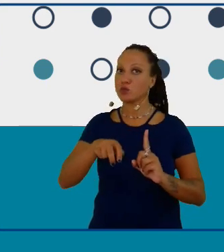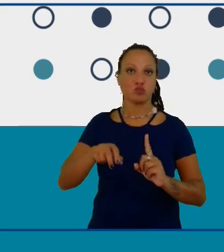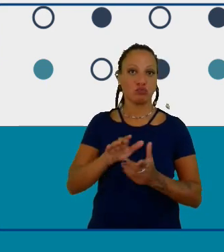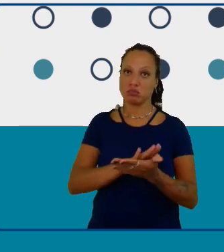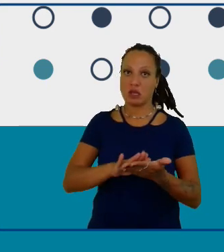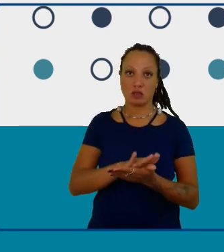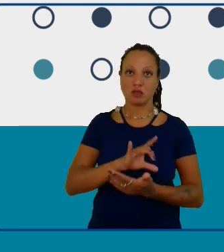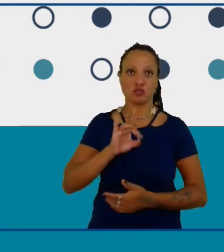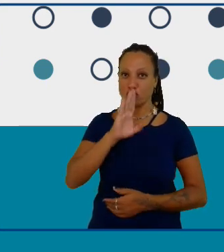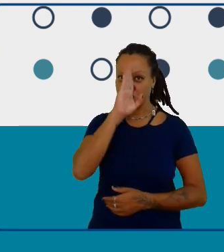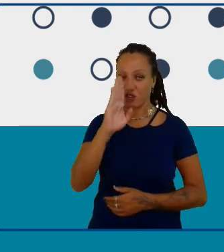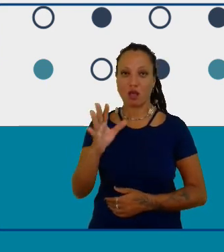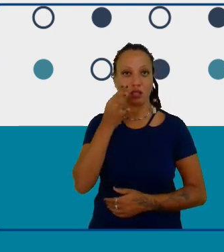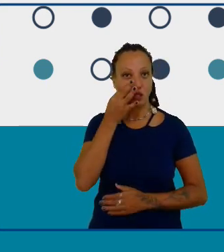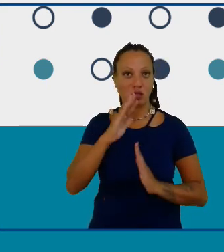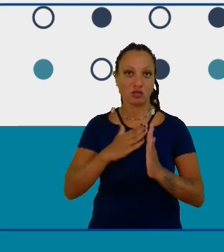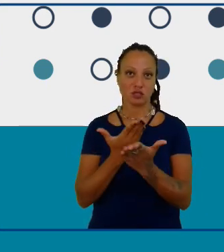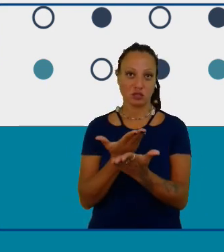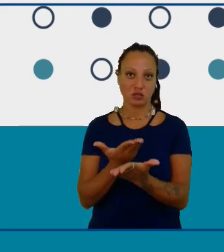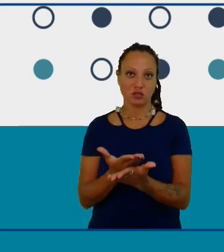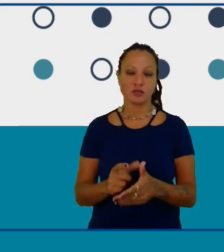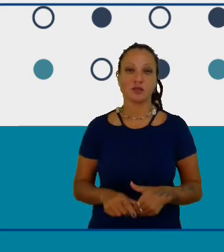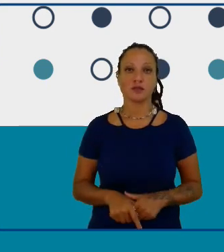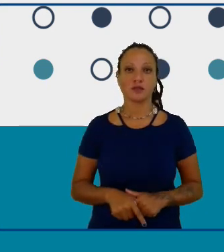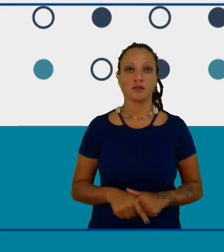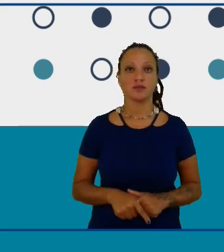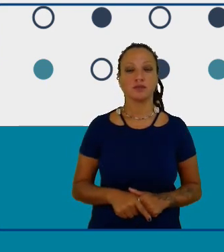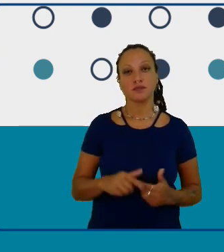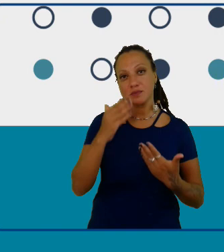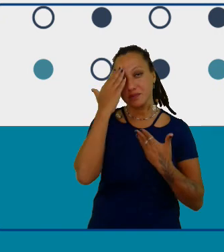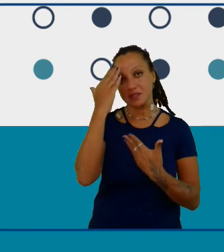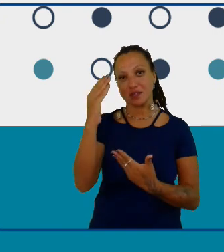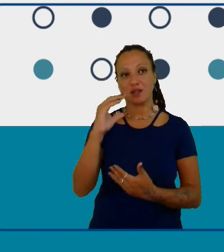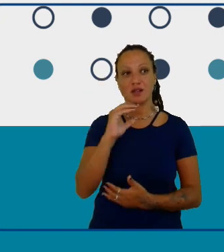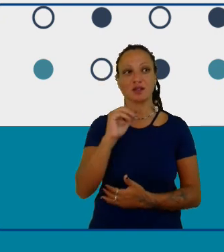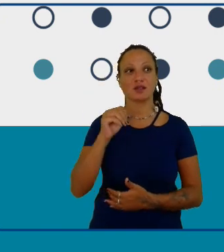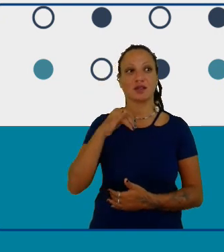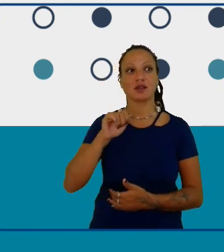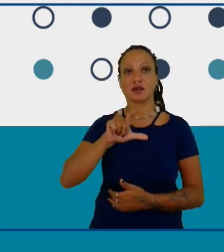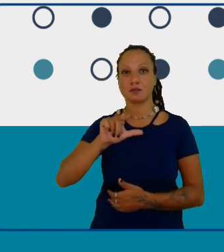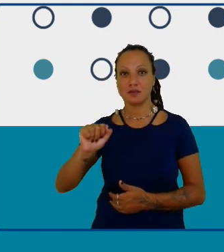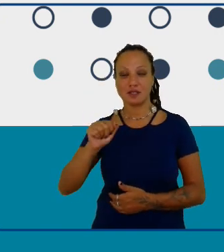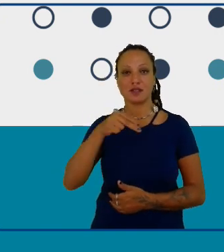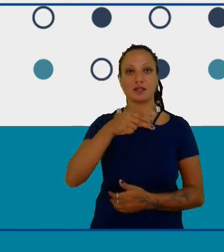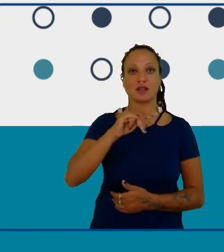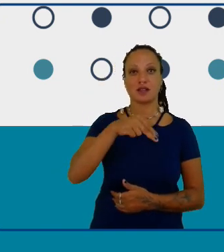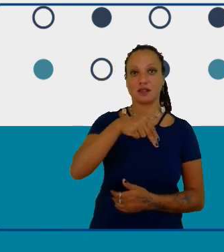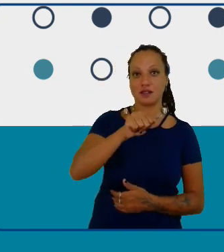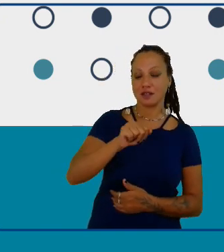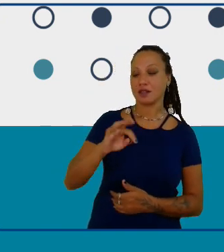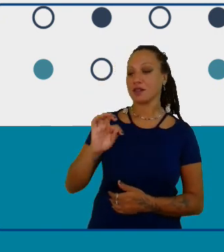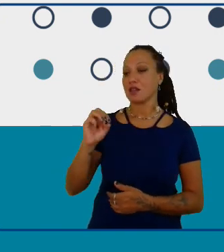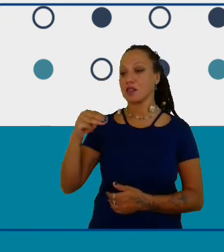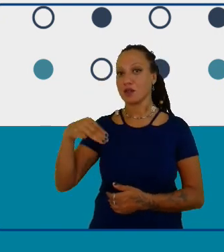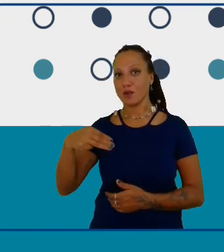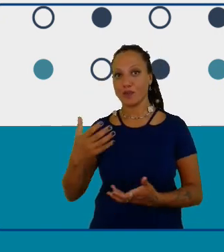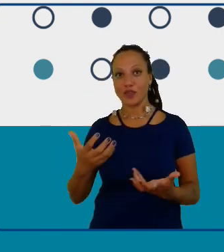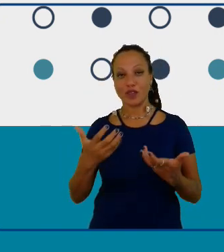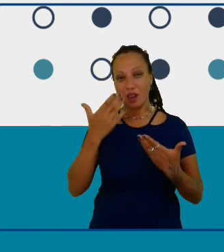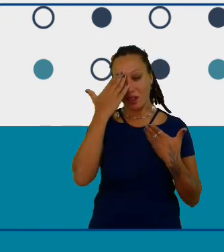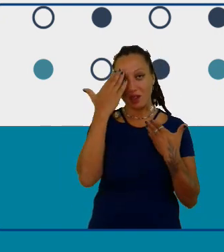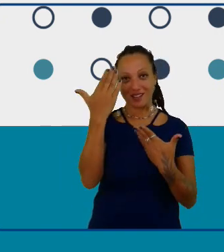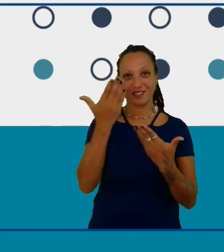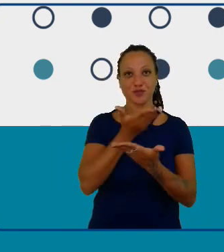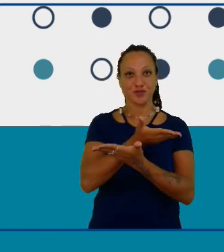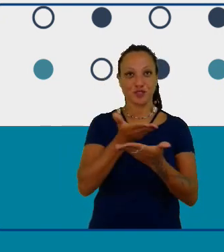muito obrigada Camila muito obrigada Nina muito obrigada Tom eu queria agradecer a todos